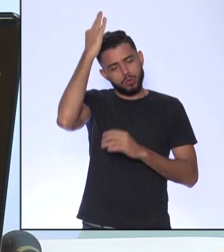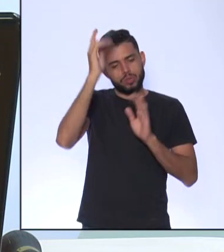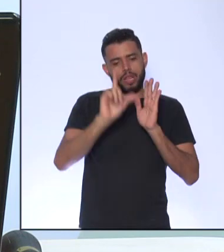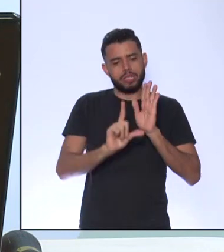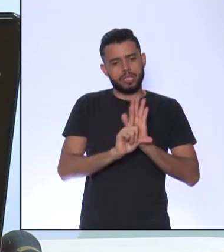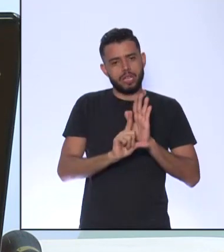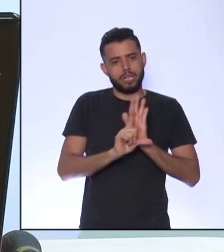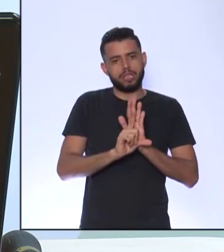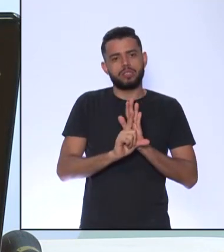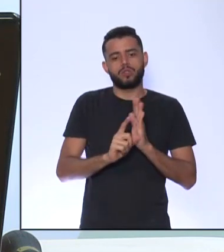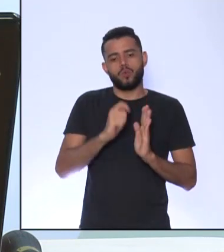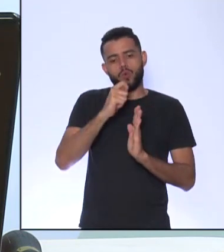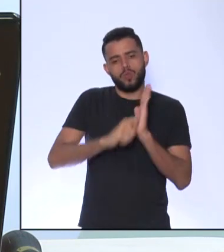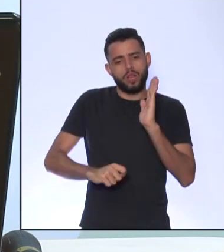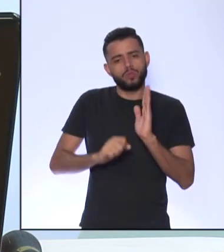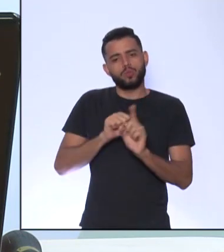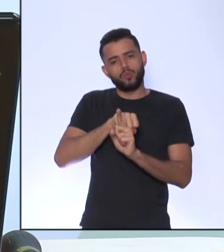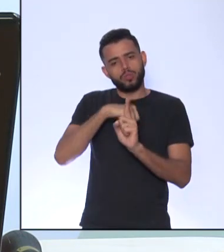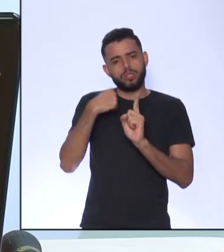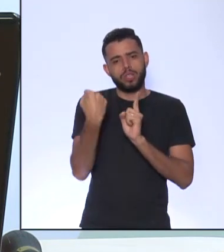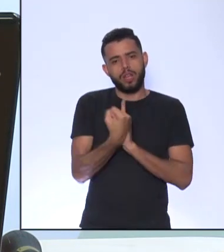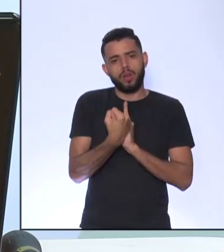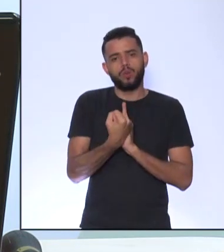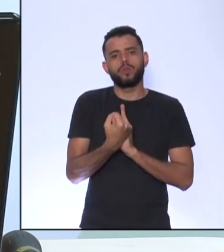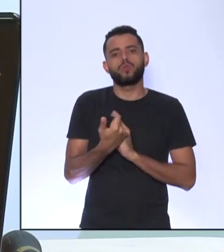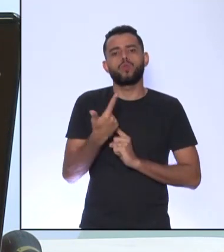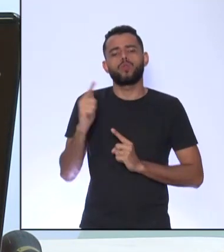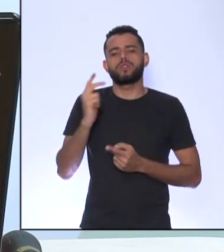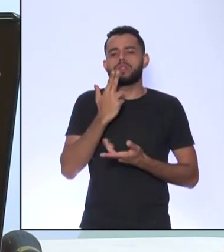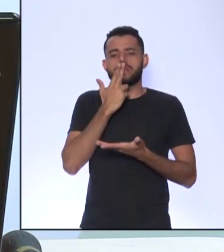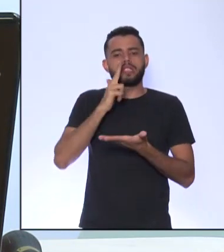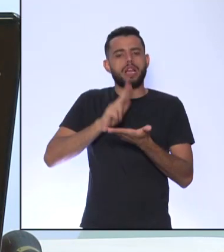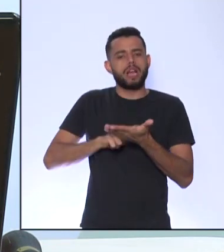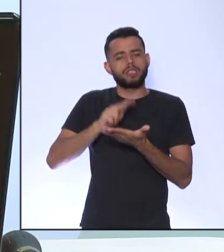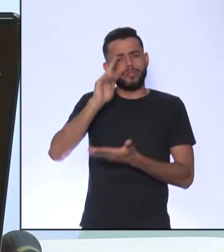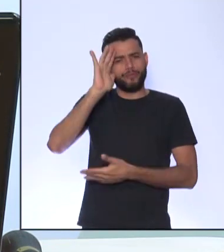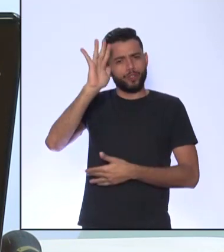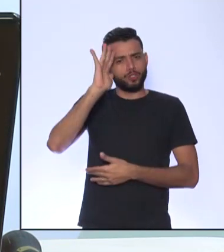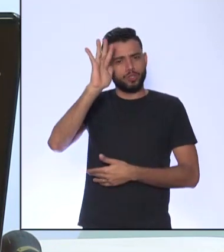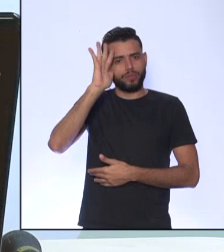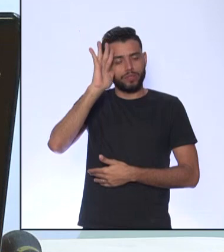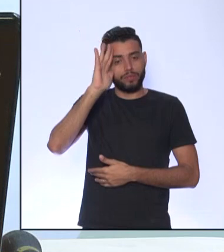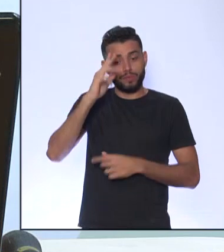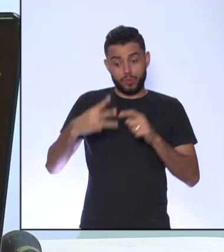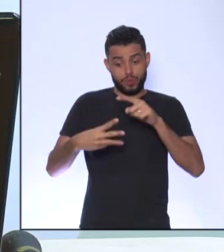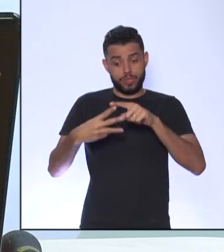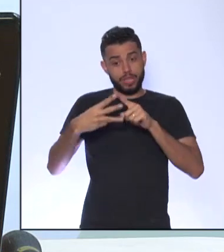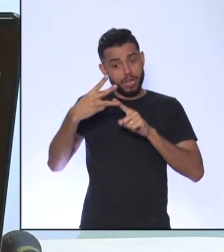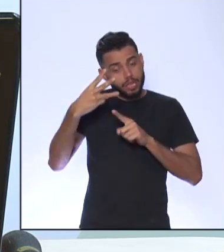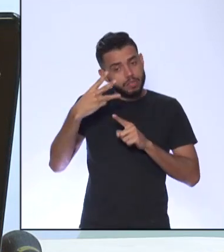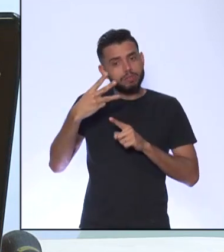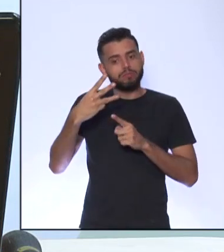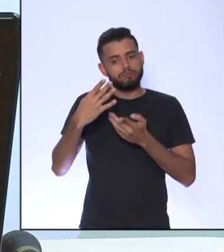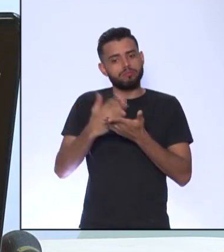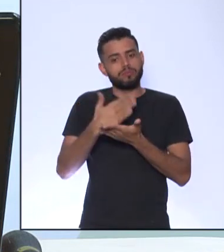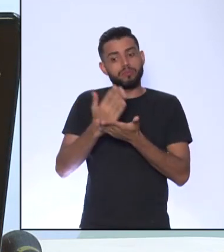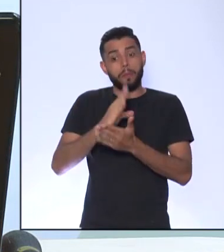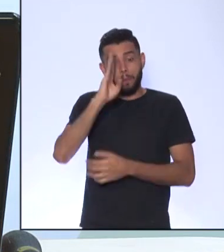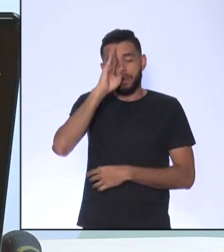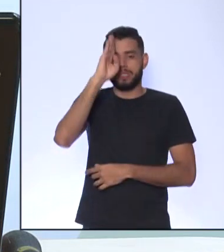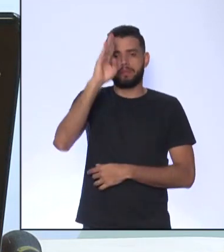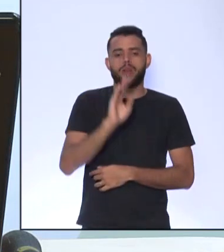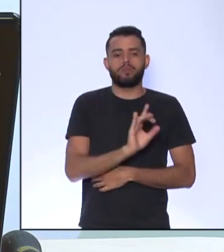Voltaire E do Rousseau As cartas filosóficas Essas três obras São as três obras principais deles